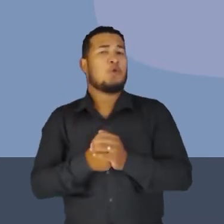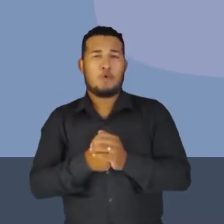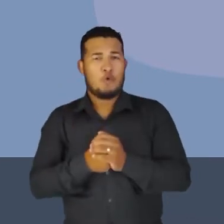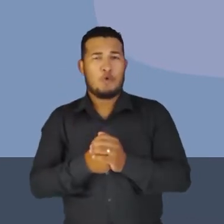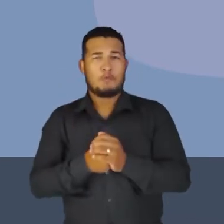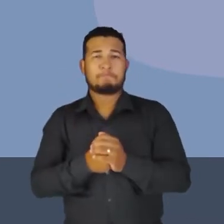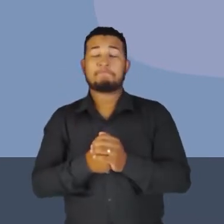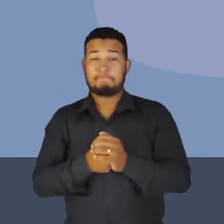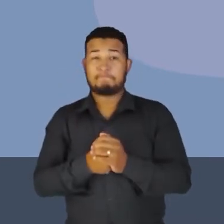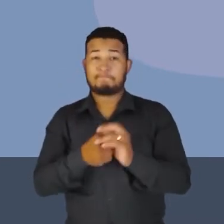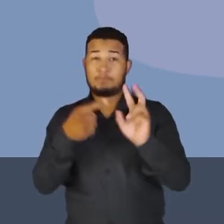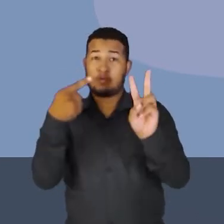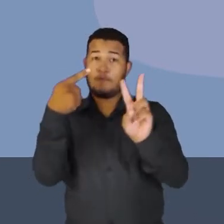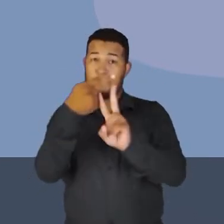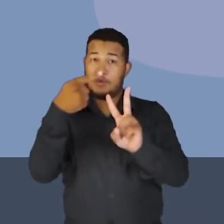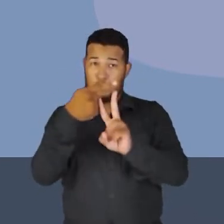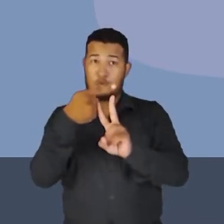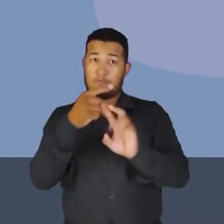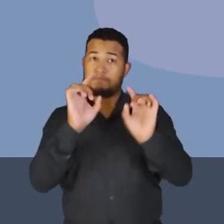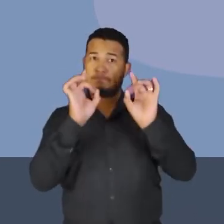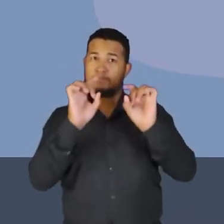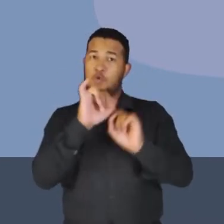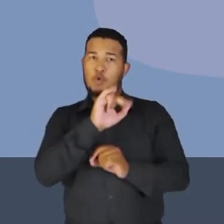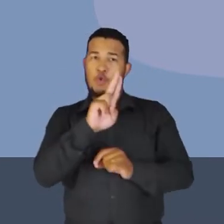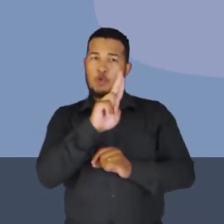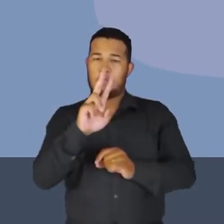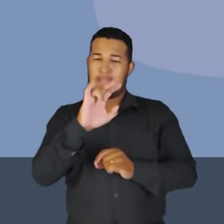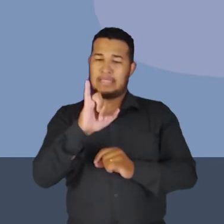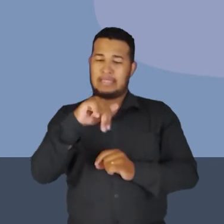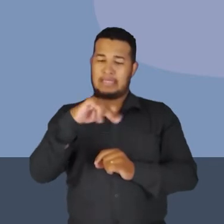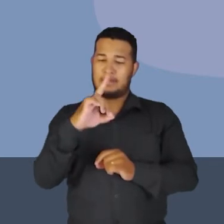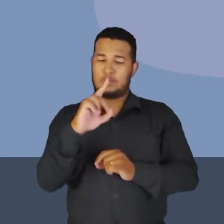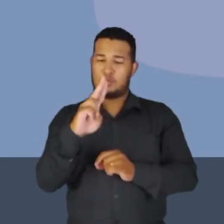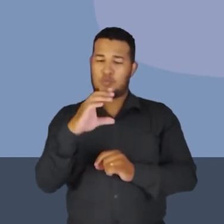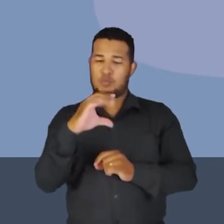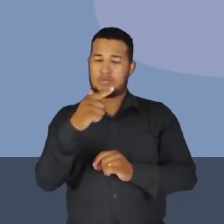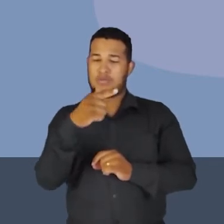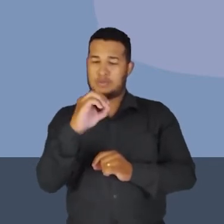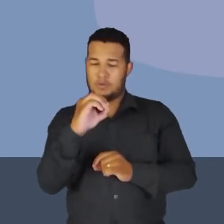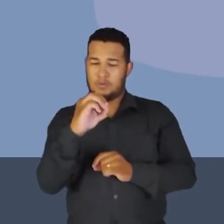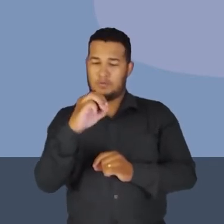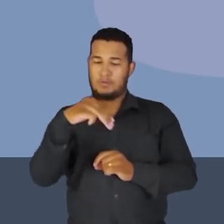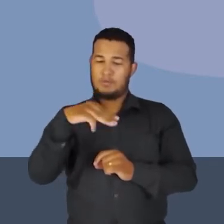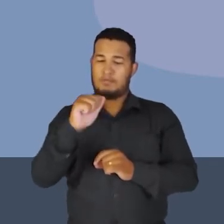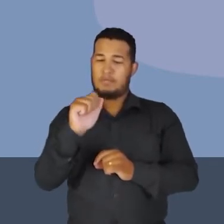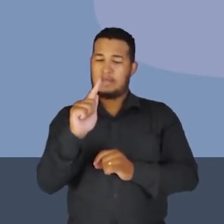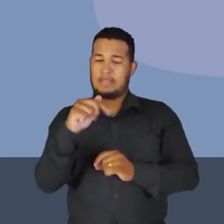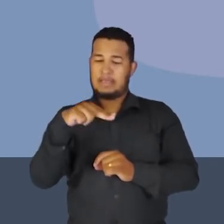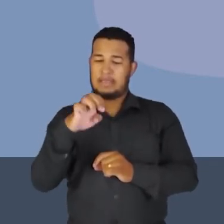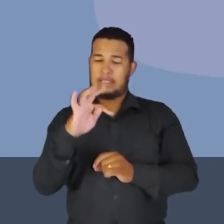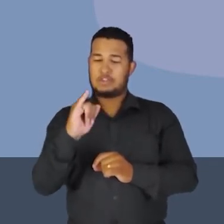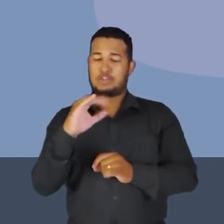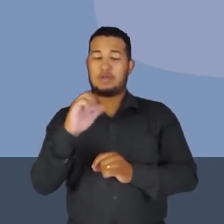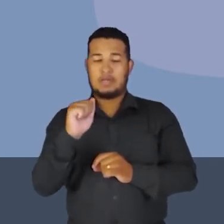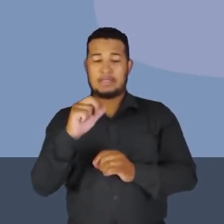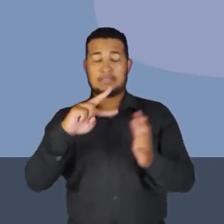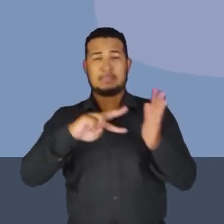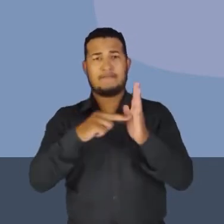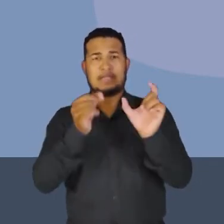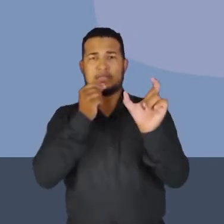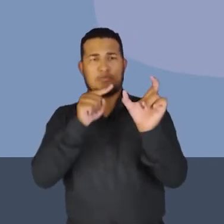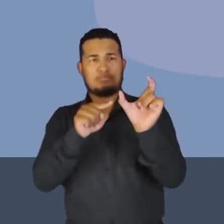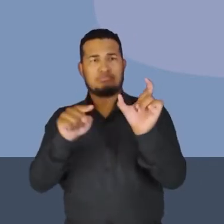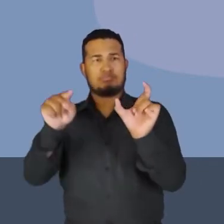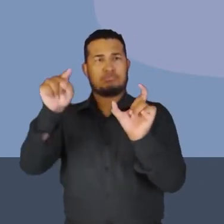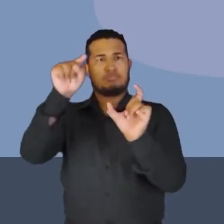vetor indução magnética, para você defini-lo, você vai ter que passar naquele ponto que você escolheu, uma reta tangente